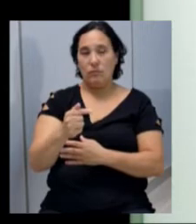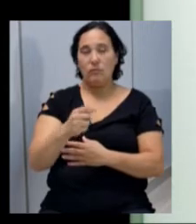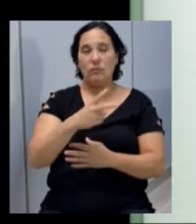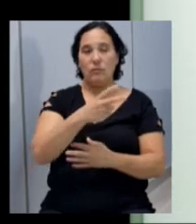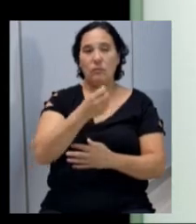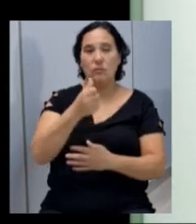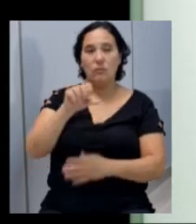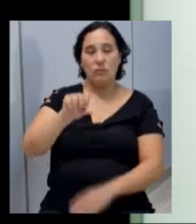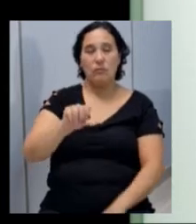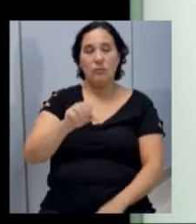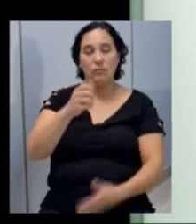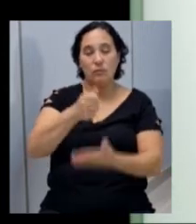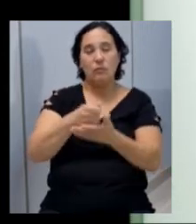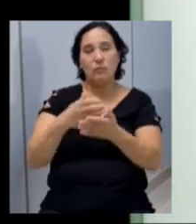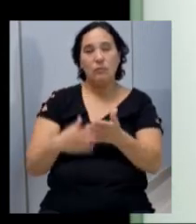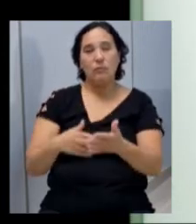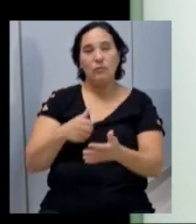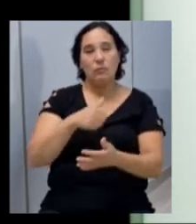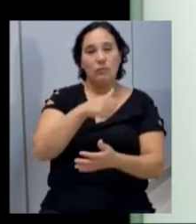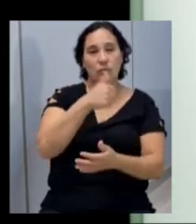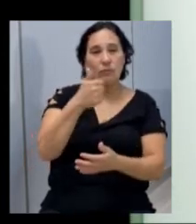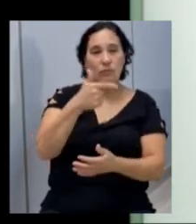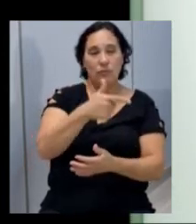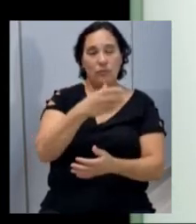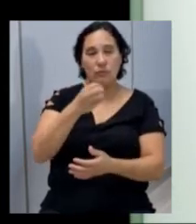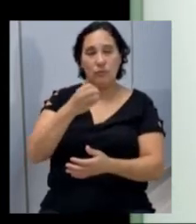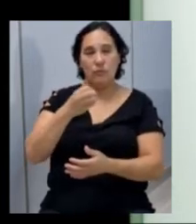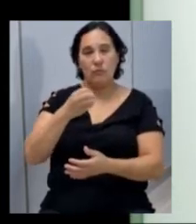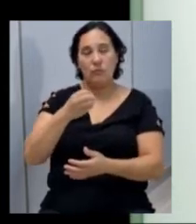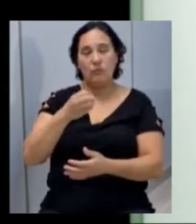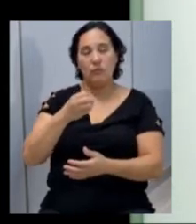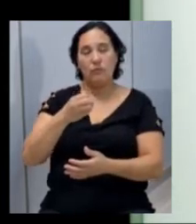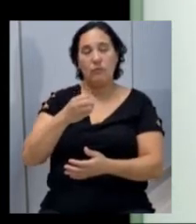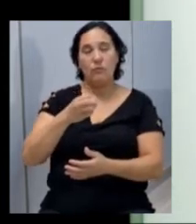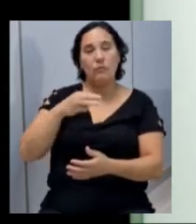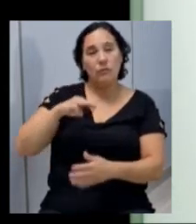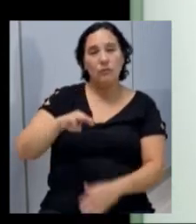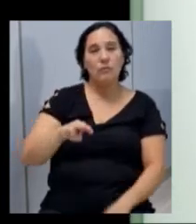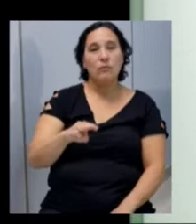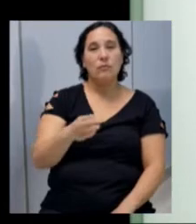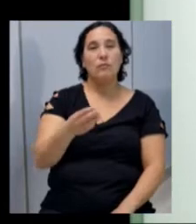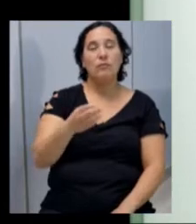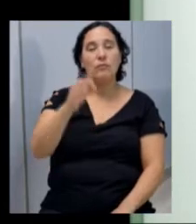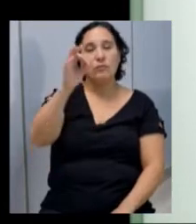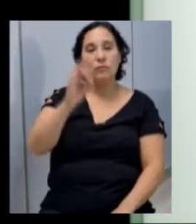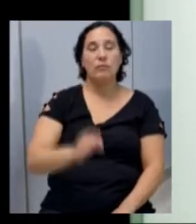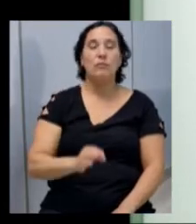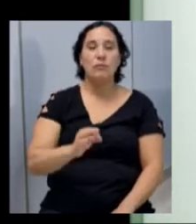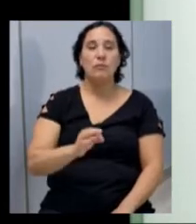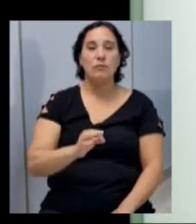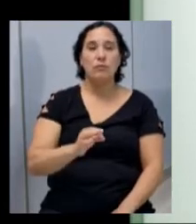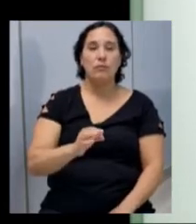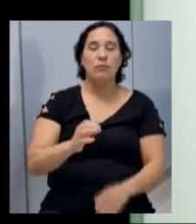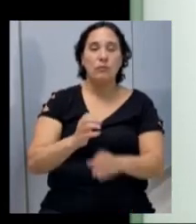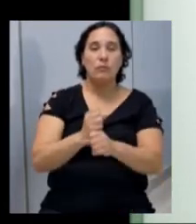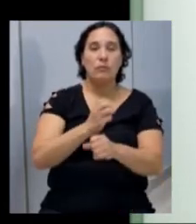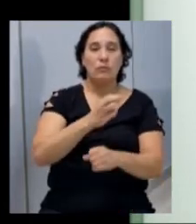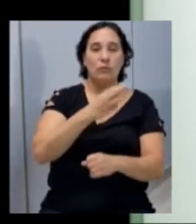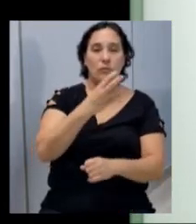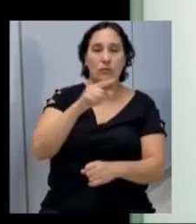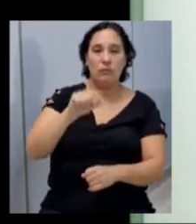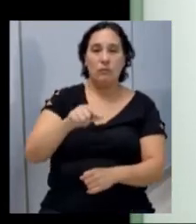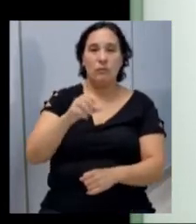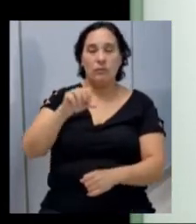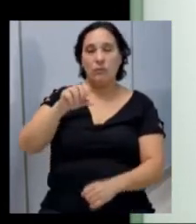2019, com orçamento de R 120,825,000,000,000, o percentual de investimentos totaliza R$